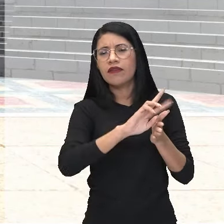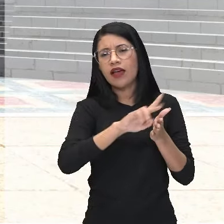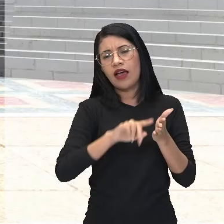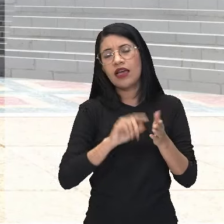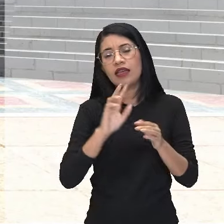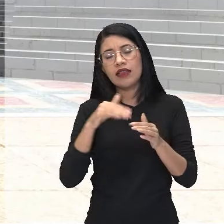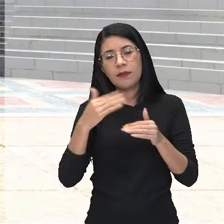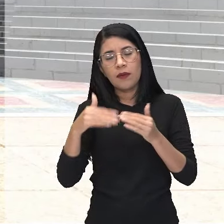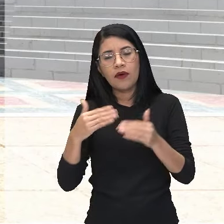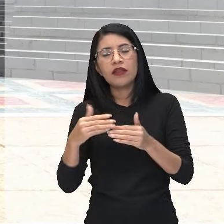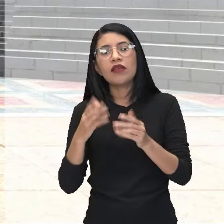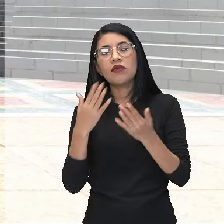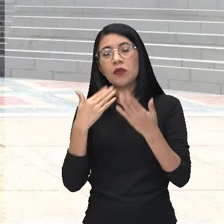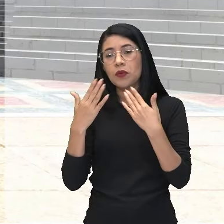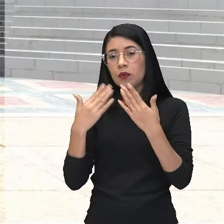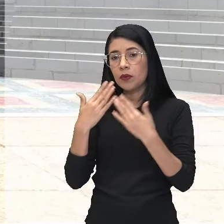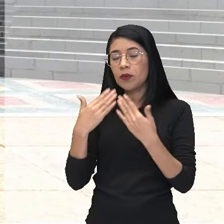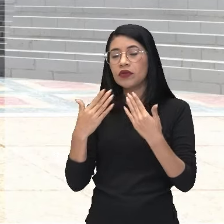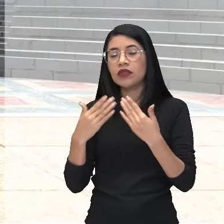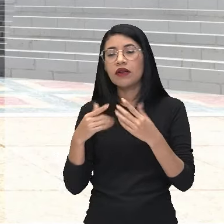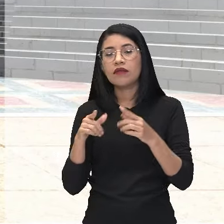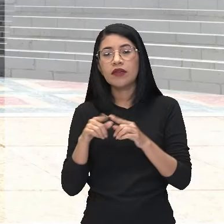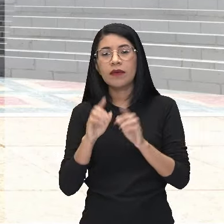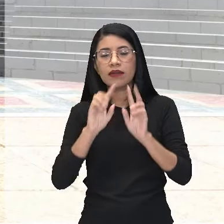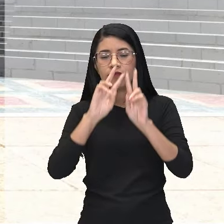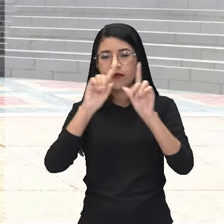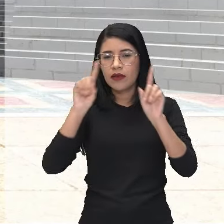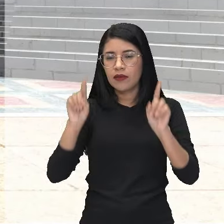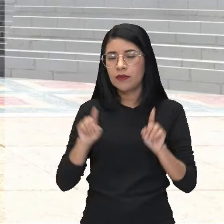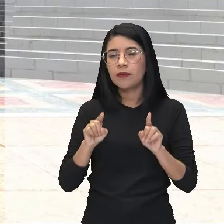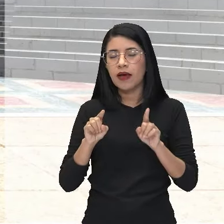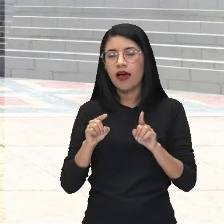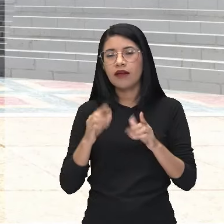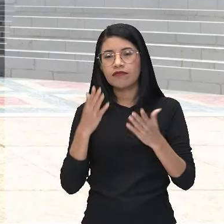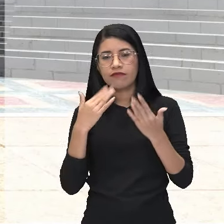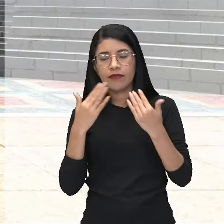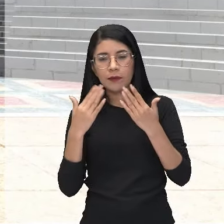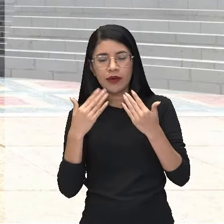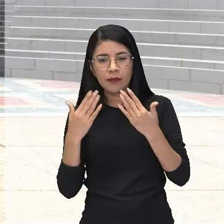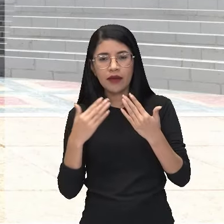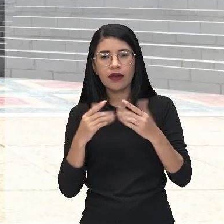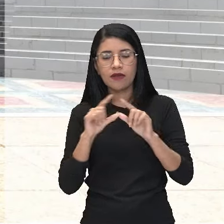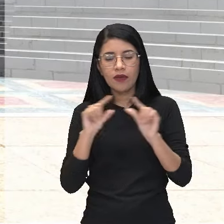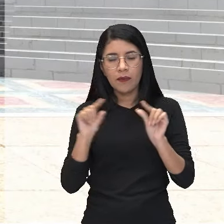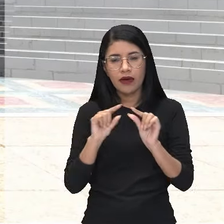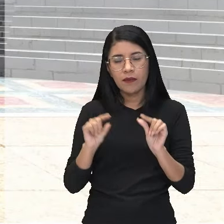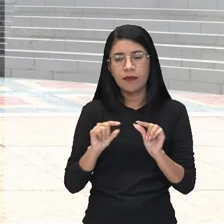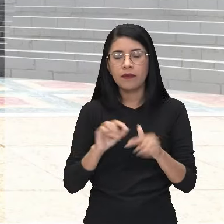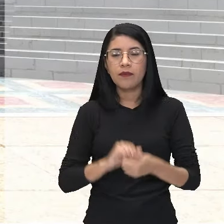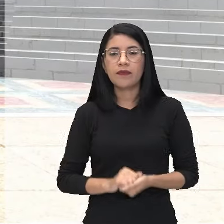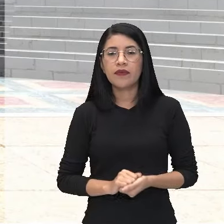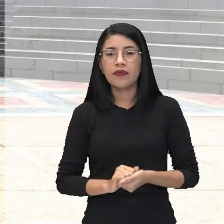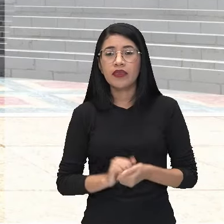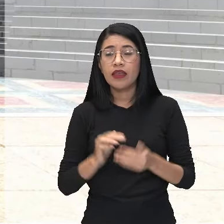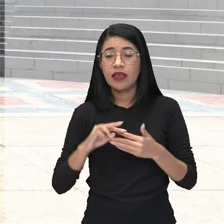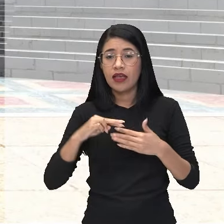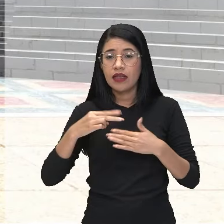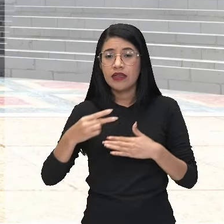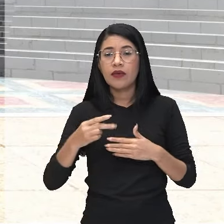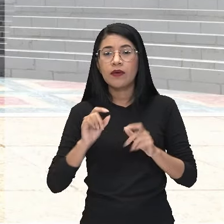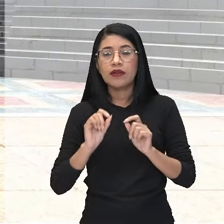tenho as falas, Geralmente, aquilo que vem, entra em parênteses ali no texto teatral, tá? A sequência da ação dramática